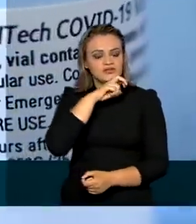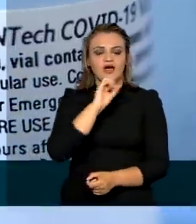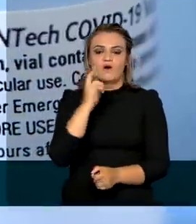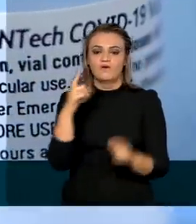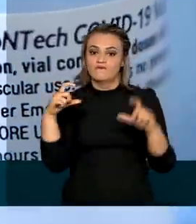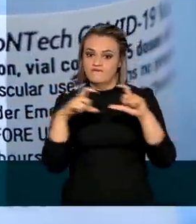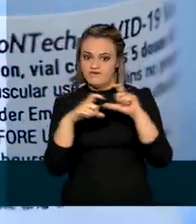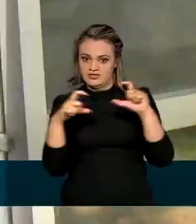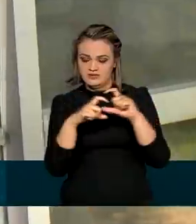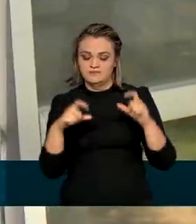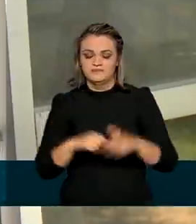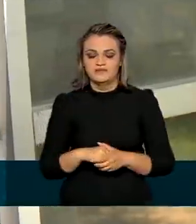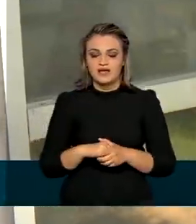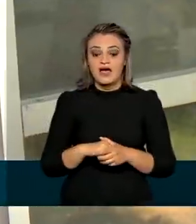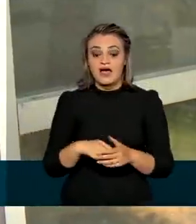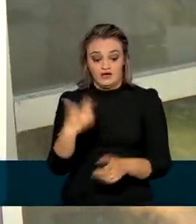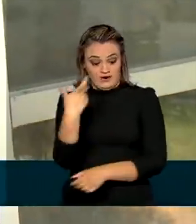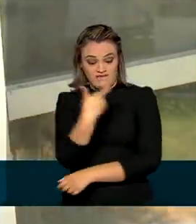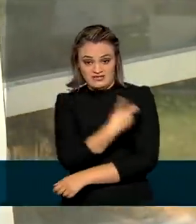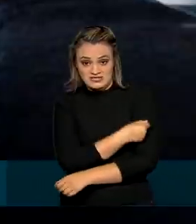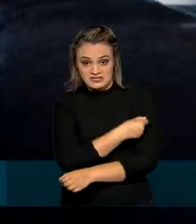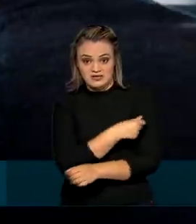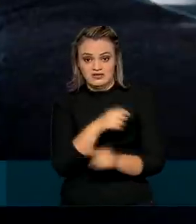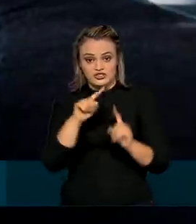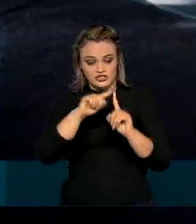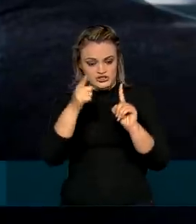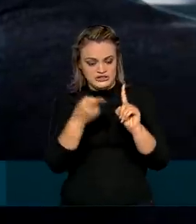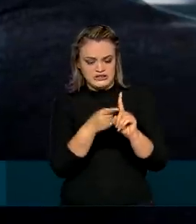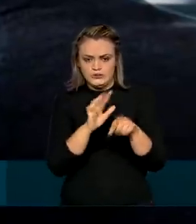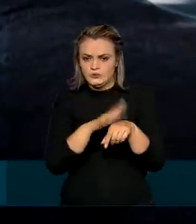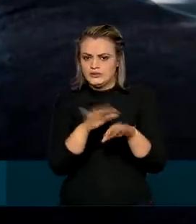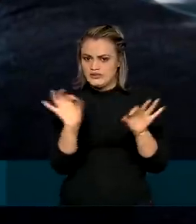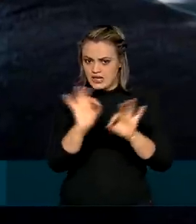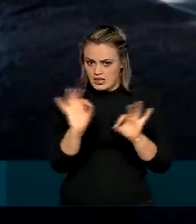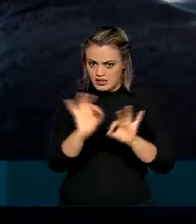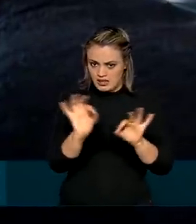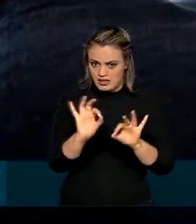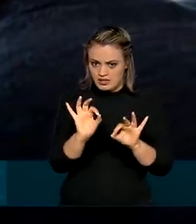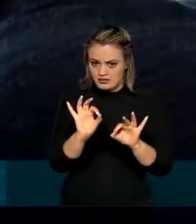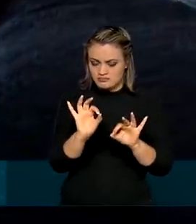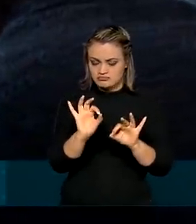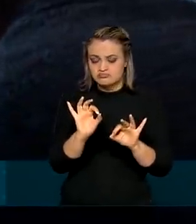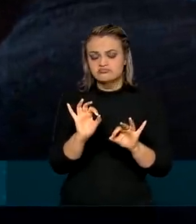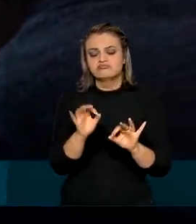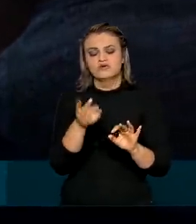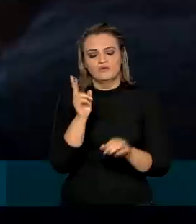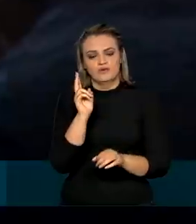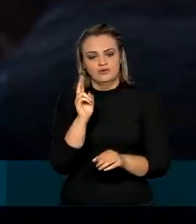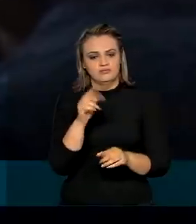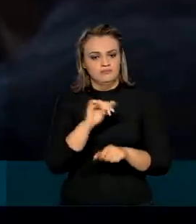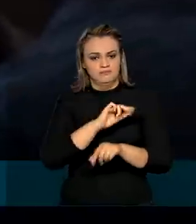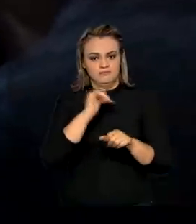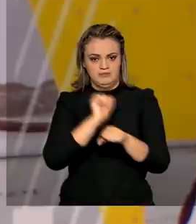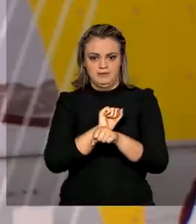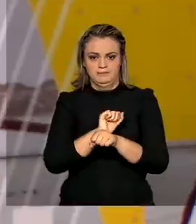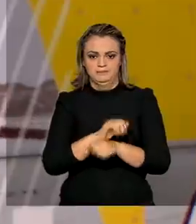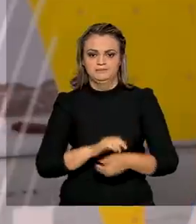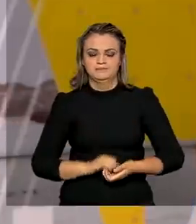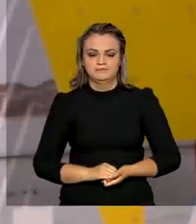Já a imunização de gestantes sem nenhum problema pré-existente de saúde será suspensa.